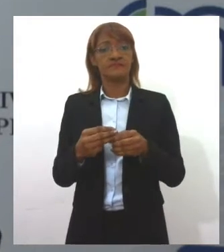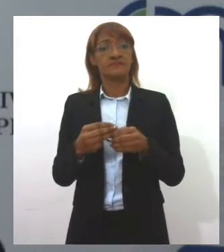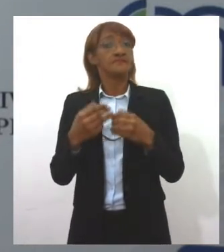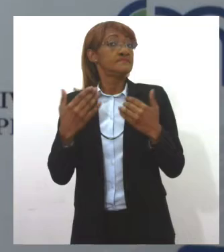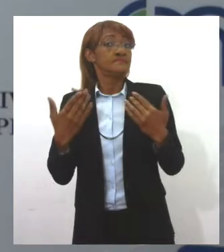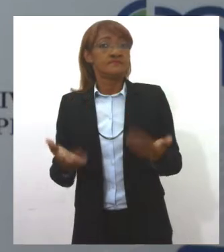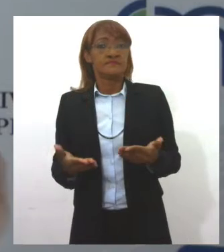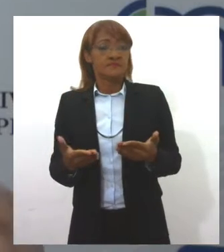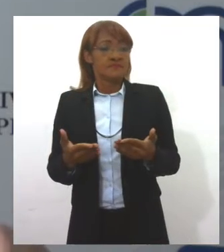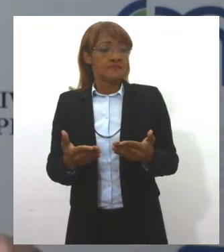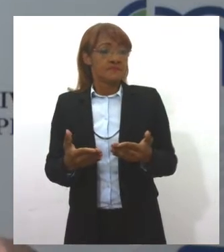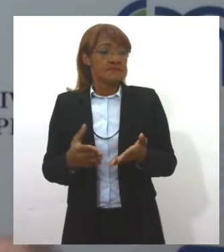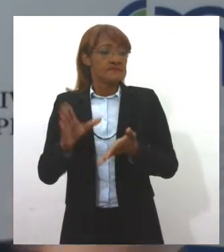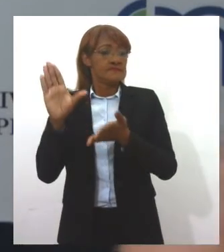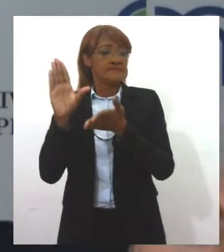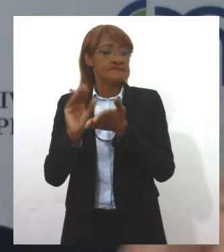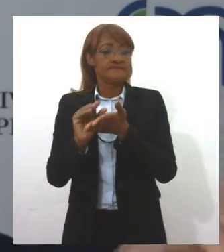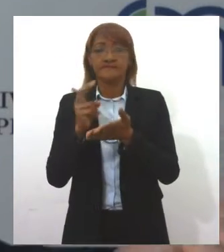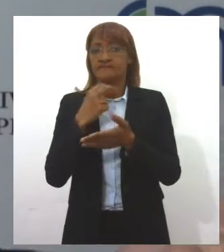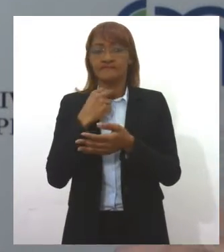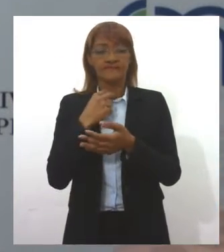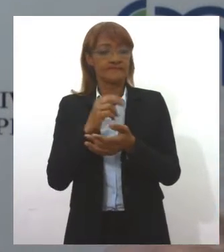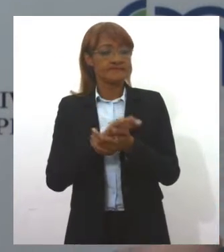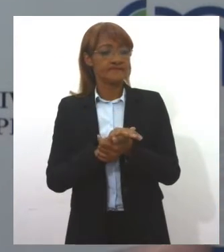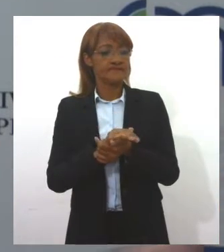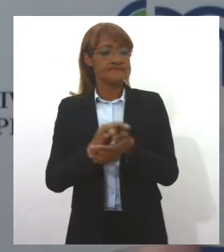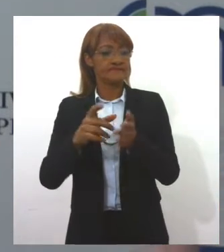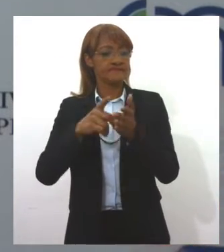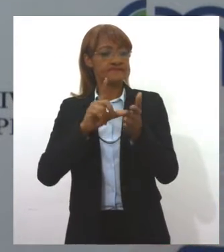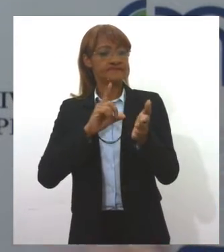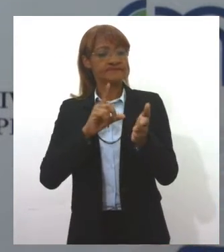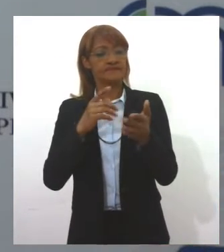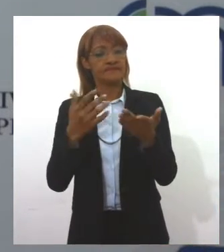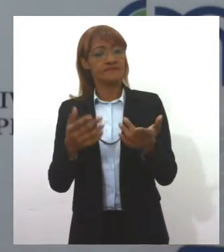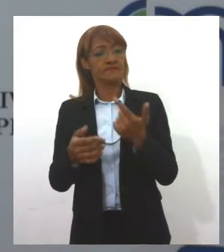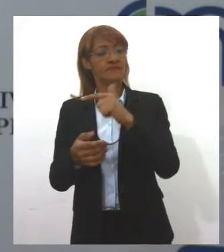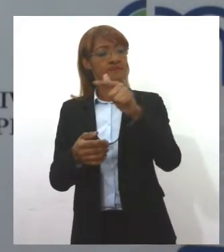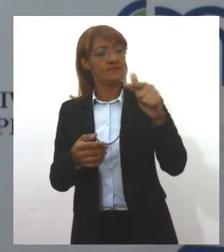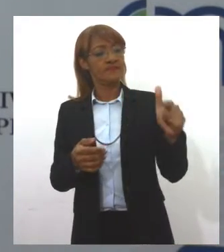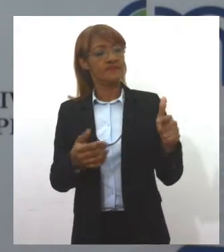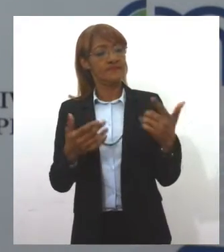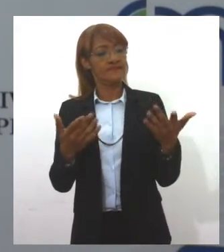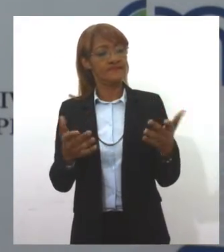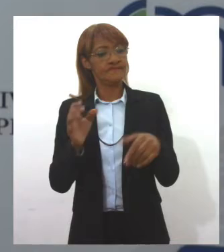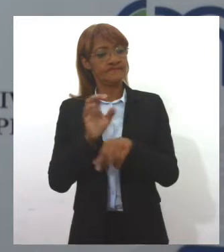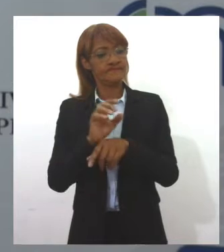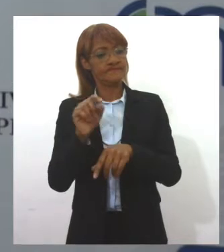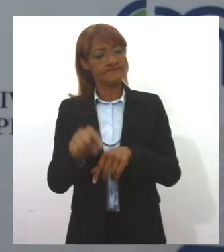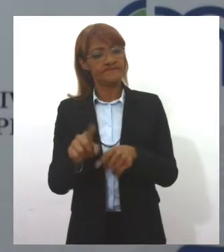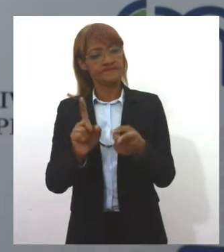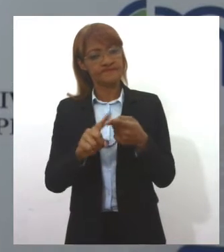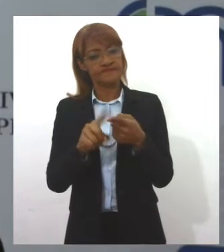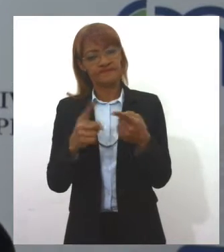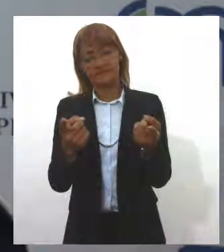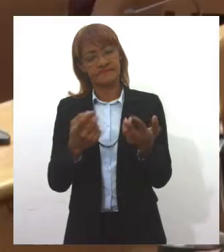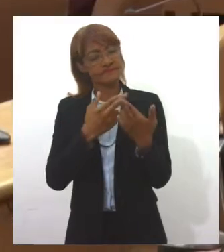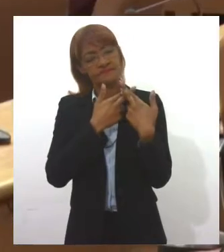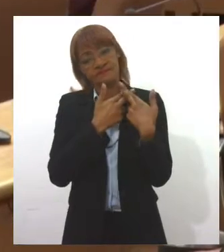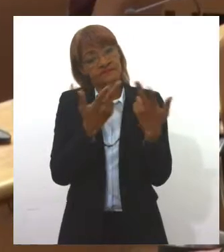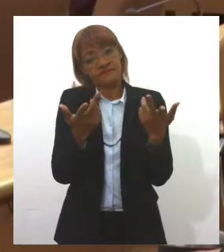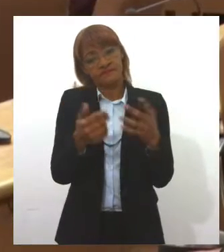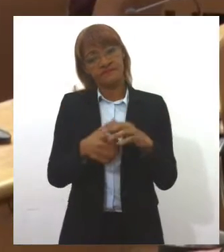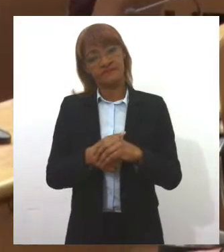não dá para reduzir a arrecadação sem afetar diretamente outros entes, que não é só o Estado. Então não é responsabilidade só do Estado.